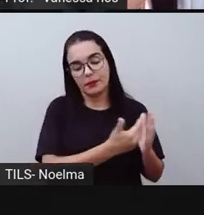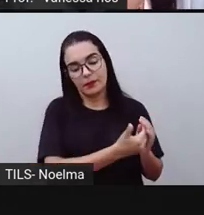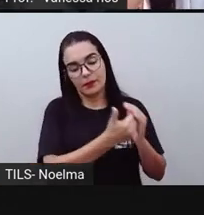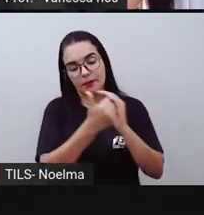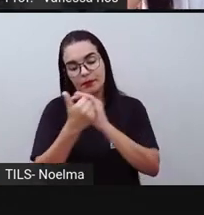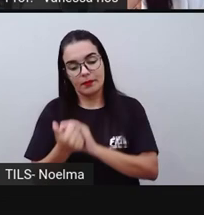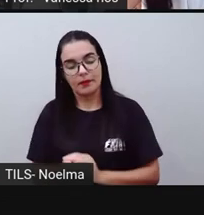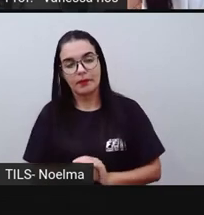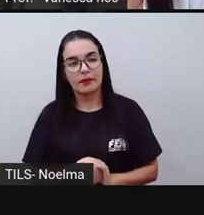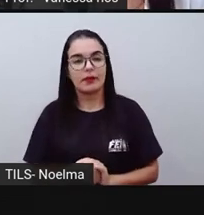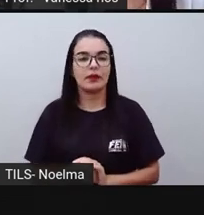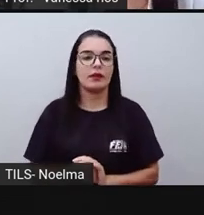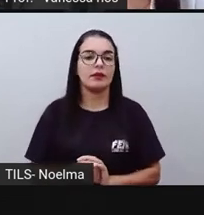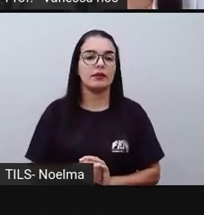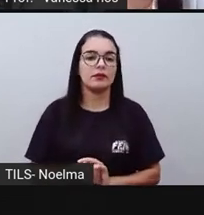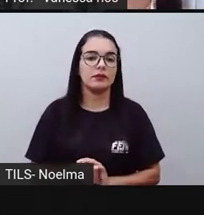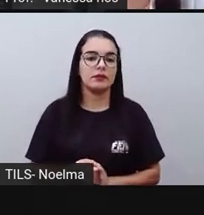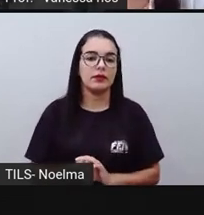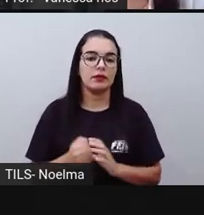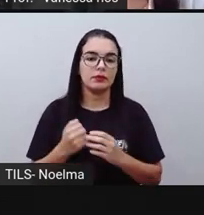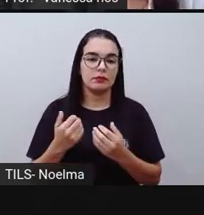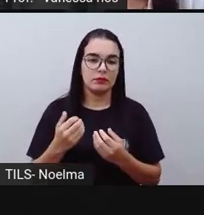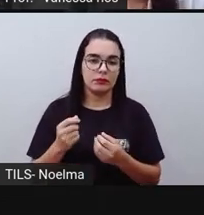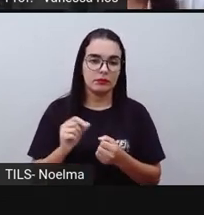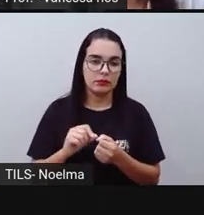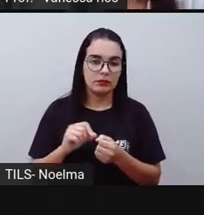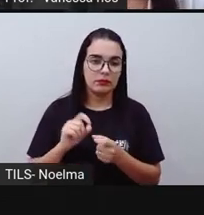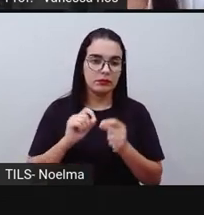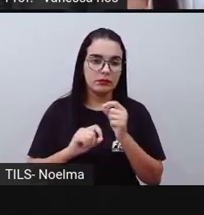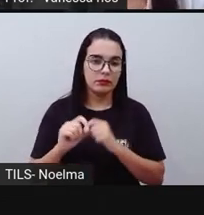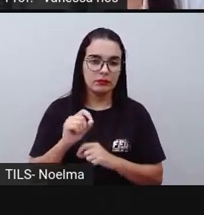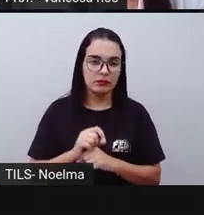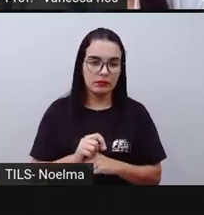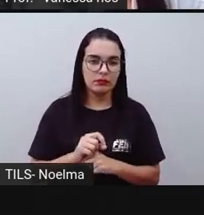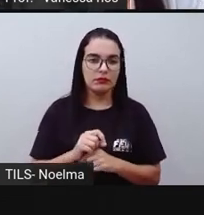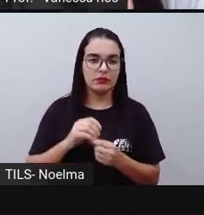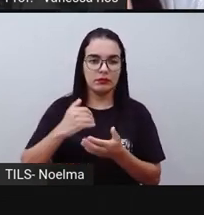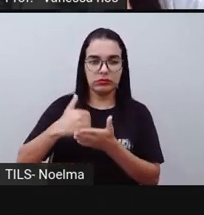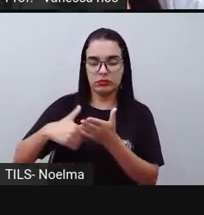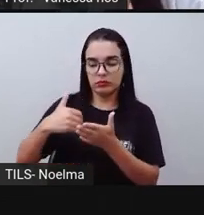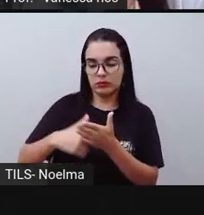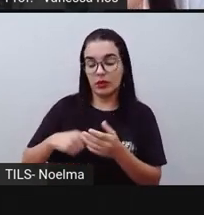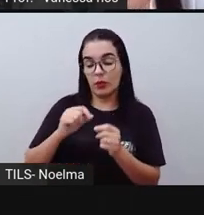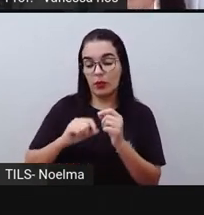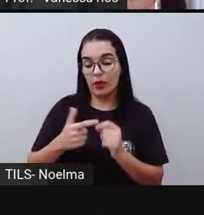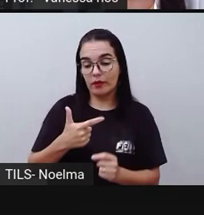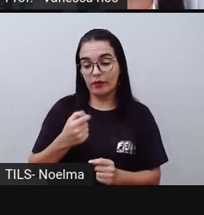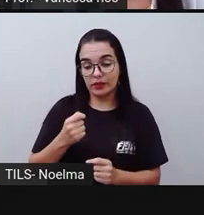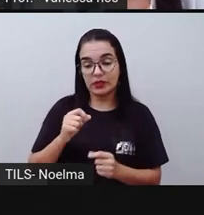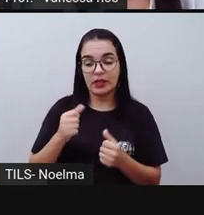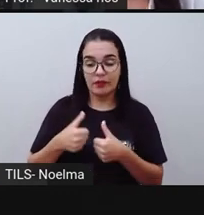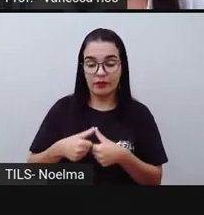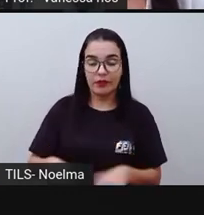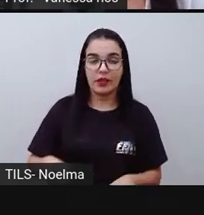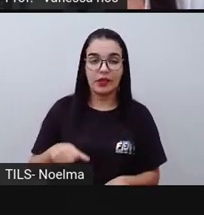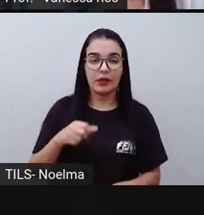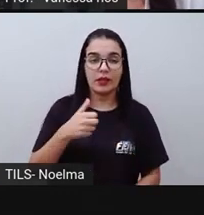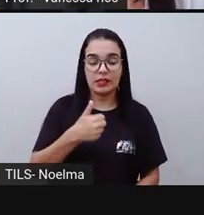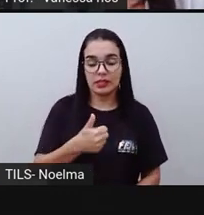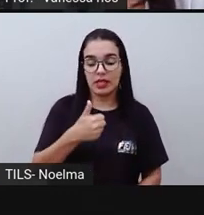centenas, para que o número 2 deixe de ser só 20 e passe a ser aí